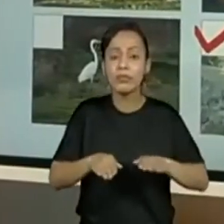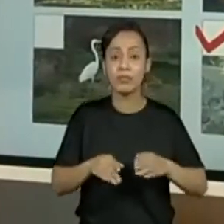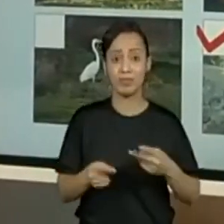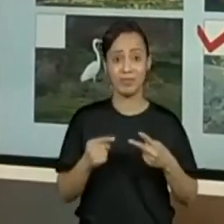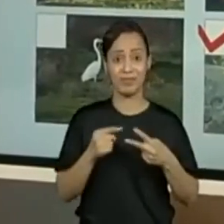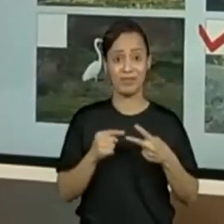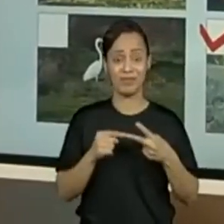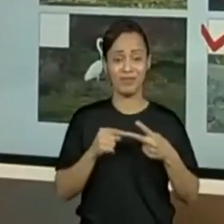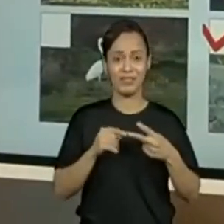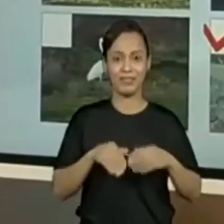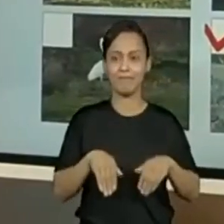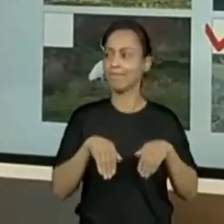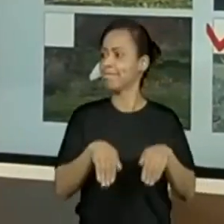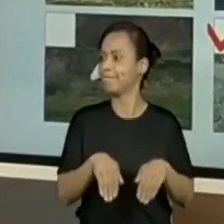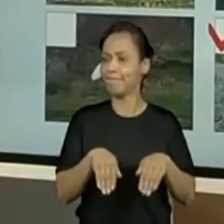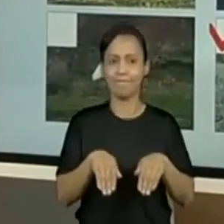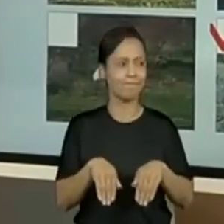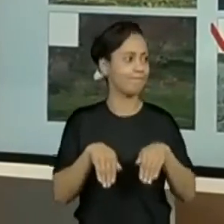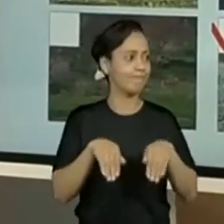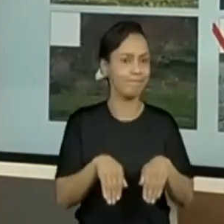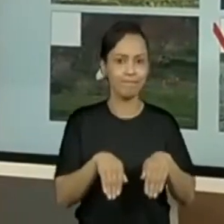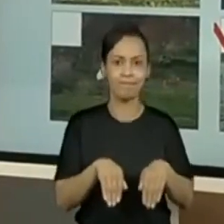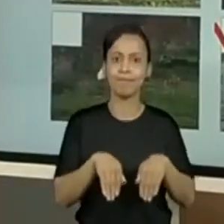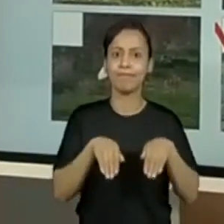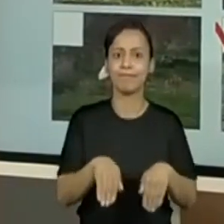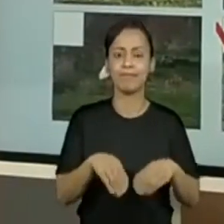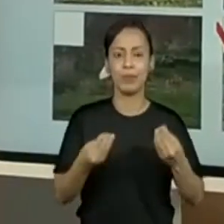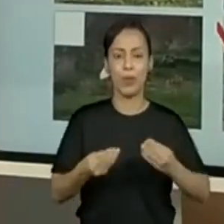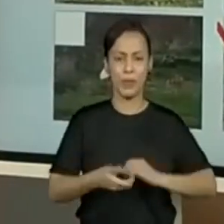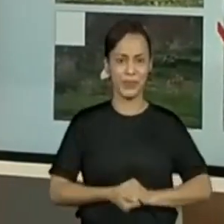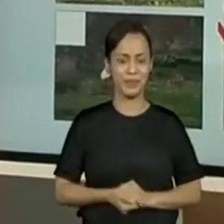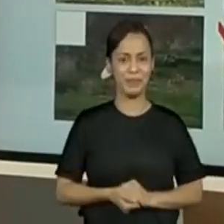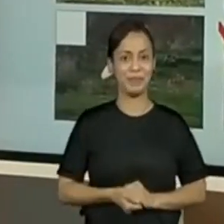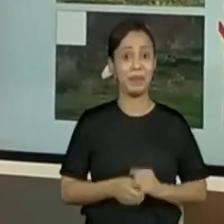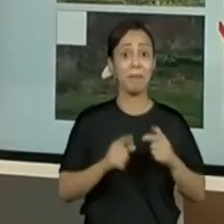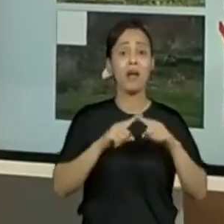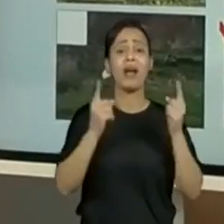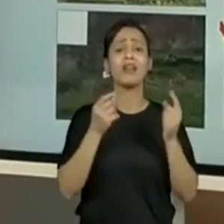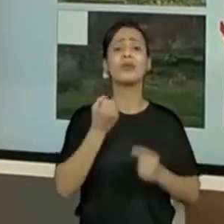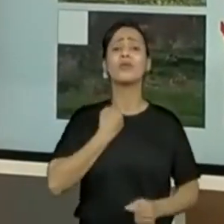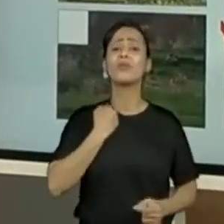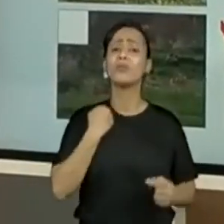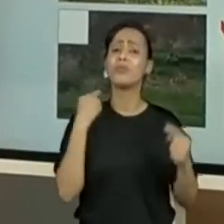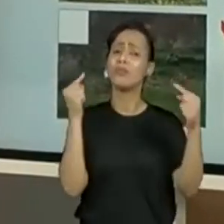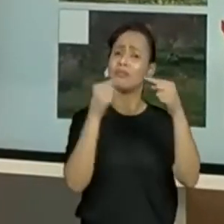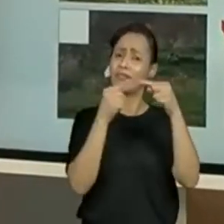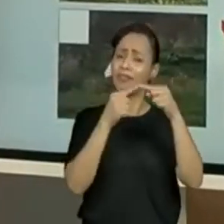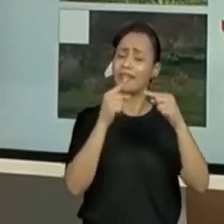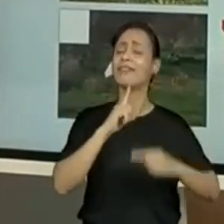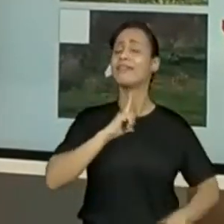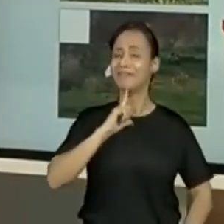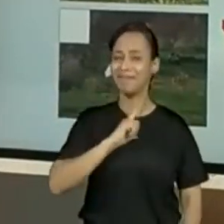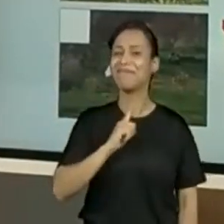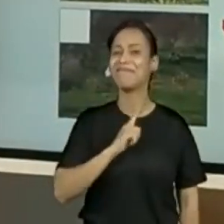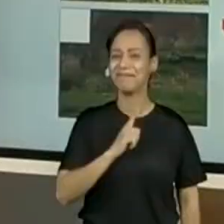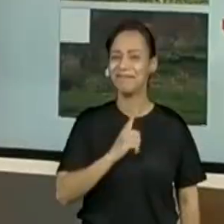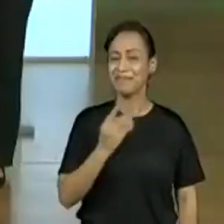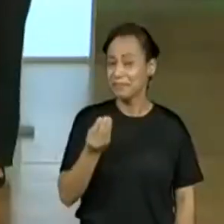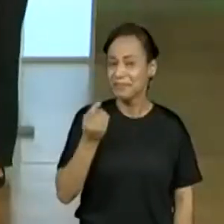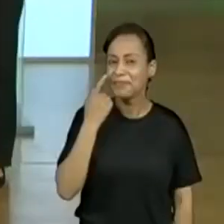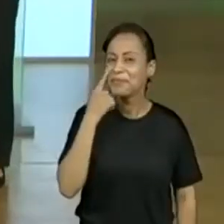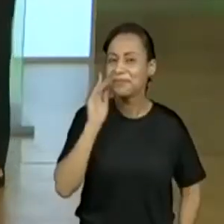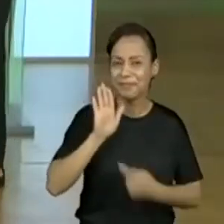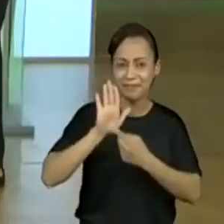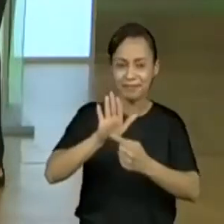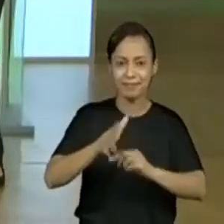Vamos já pensar, professora Ginô, então, em uma sequência de números, aí pensando na maneira de locomoção desses animais?